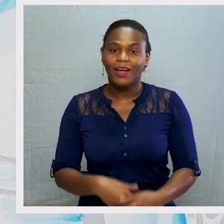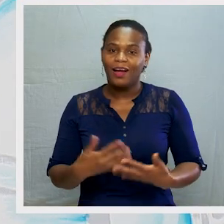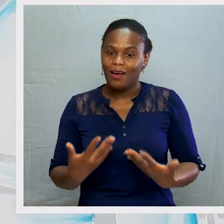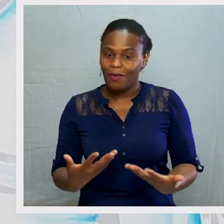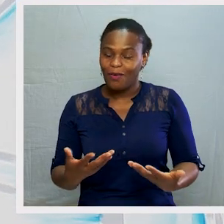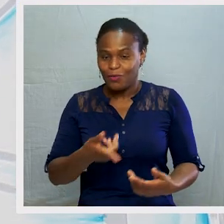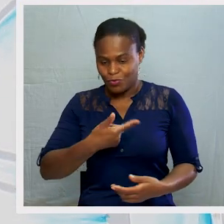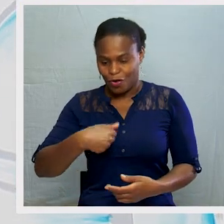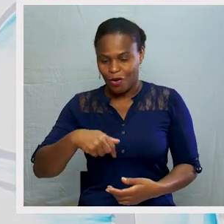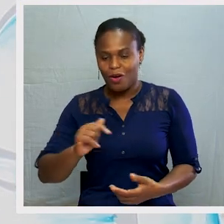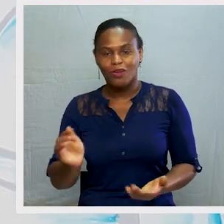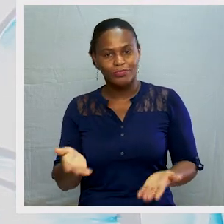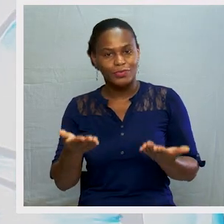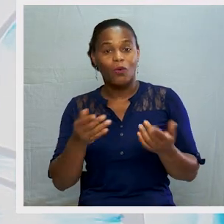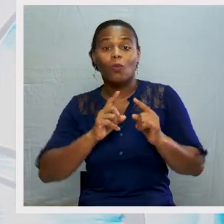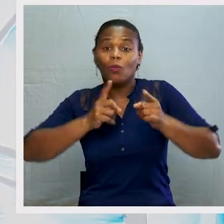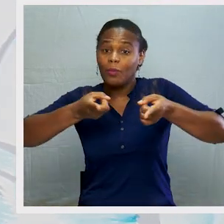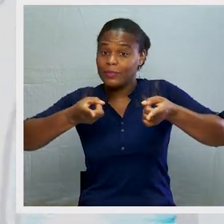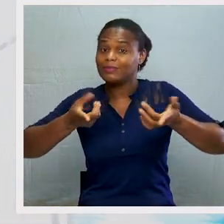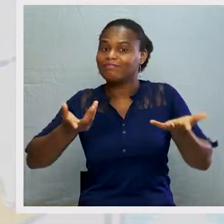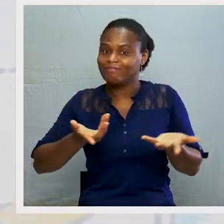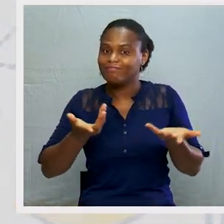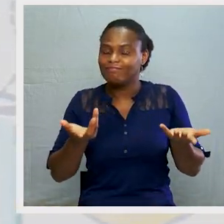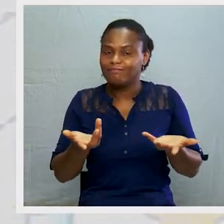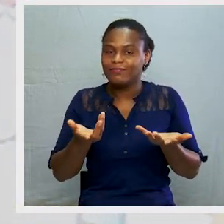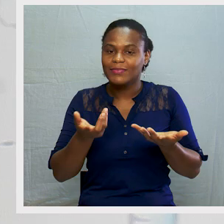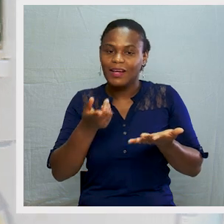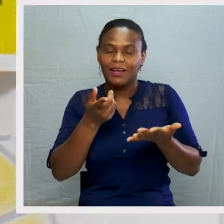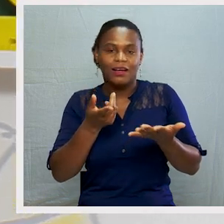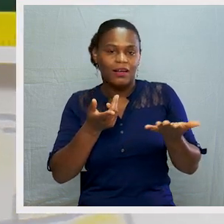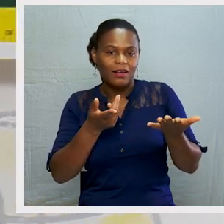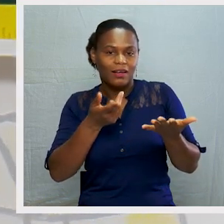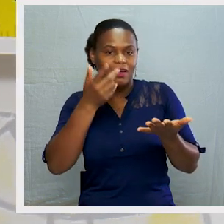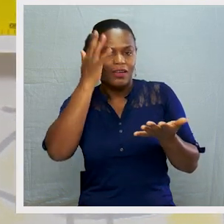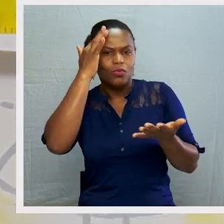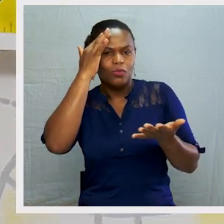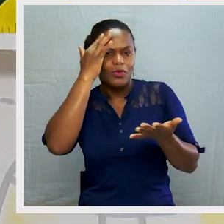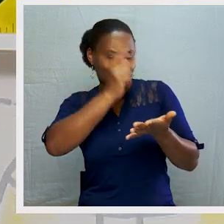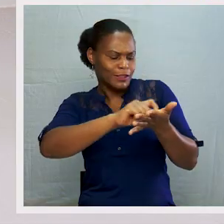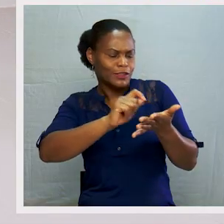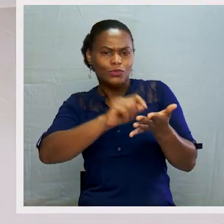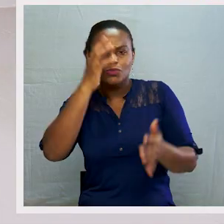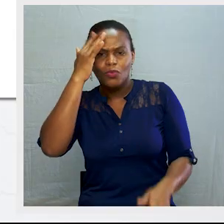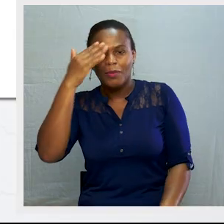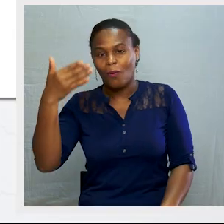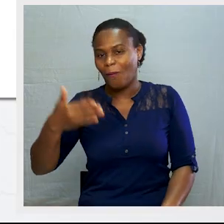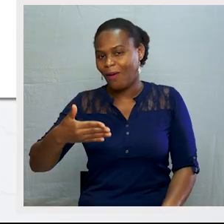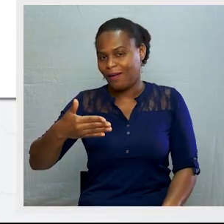Vamos, então, começar o exercício número 1.